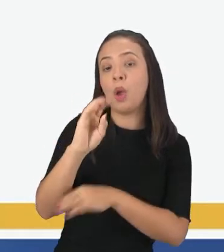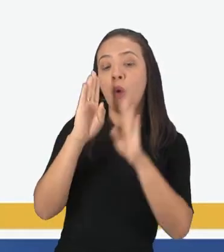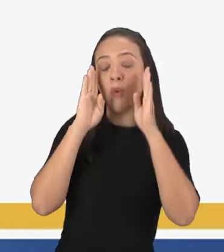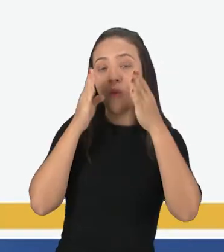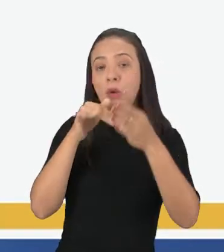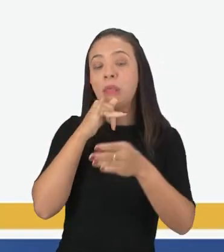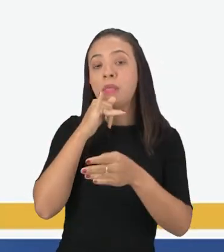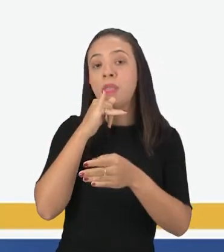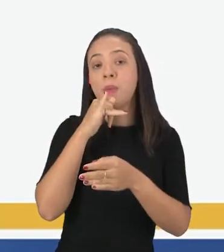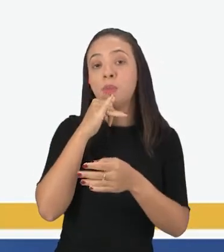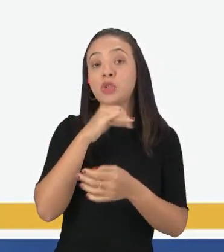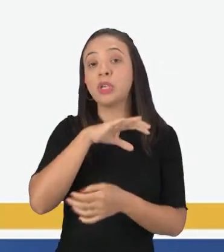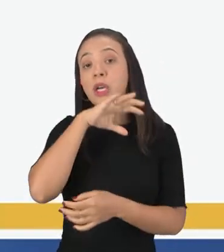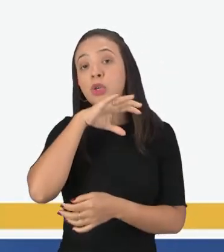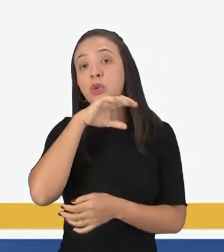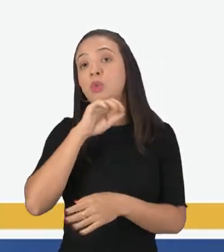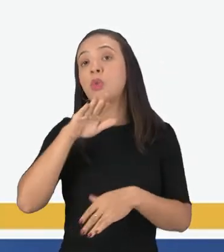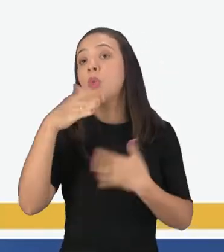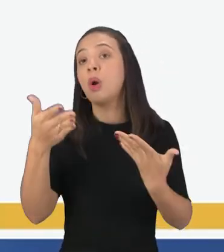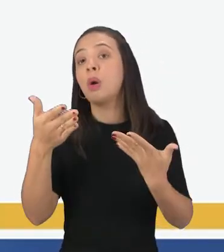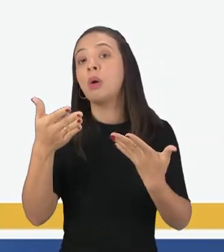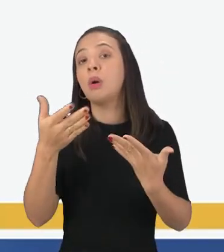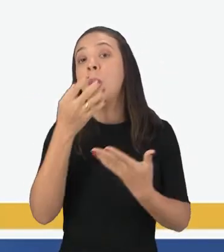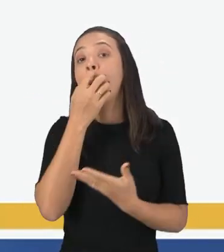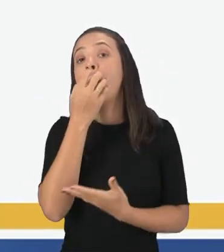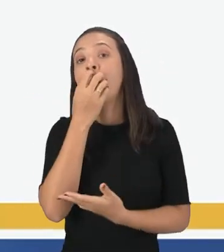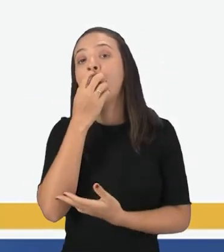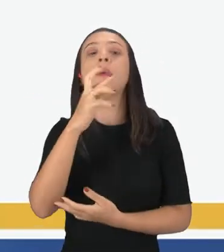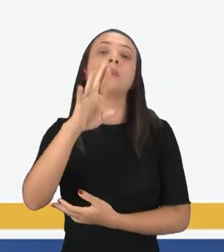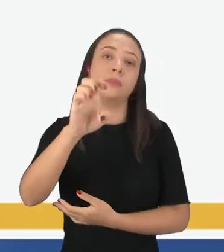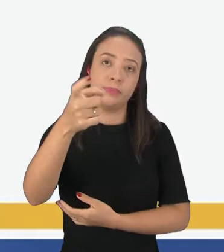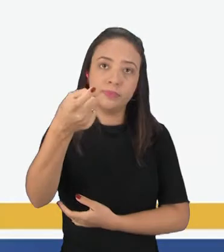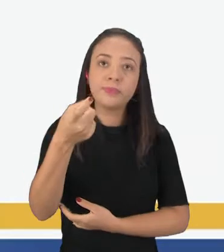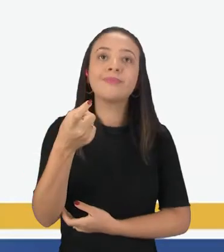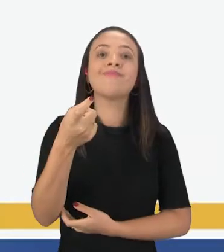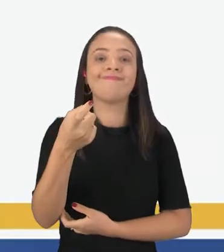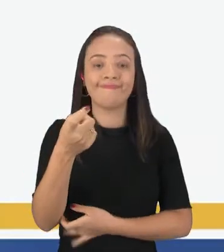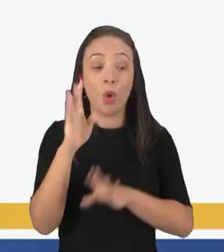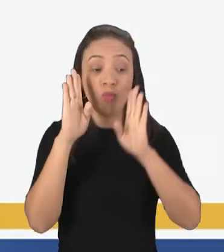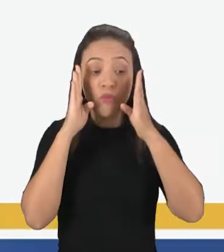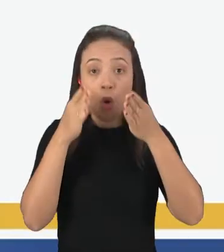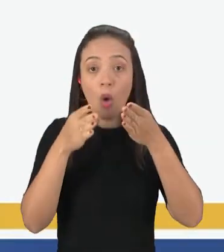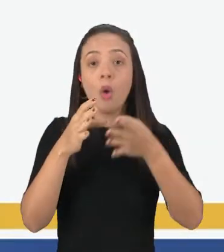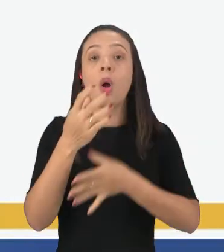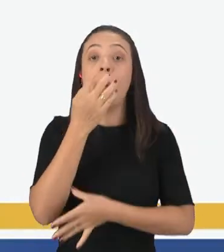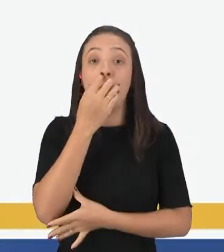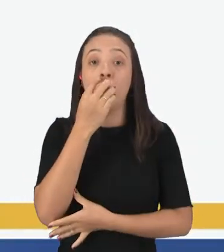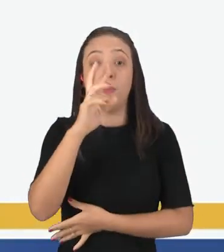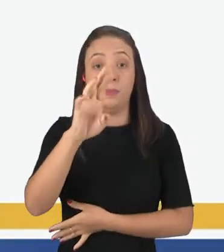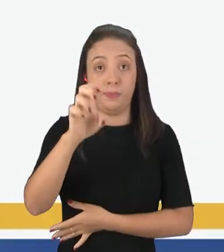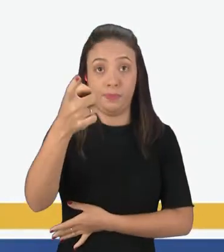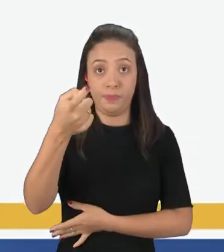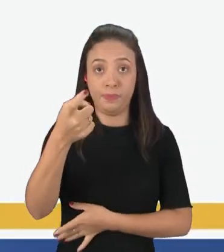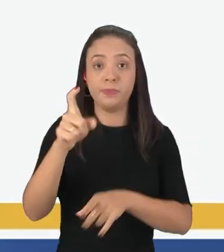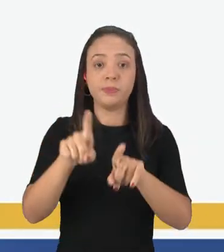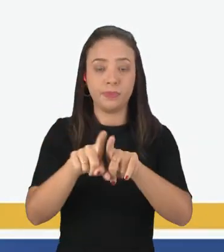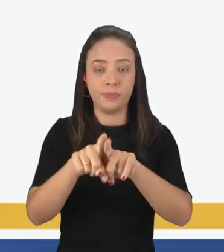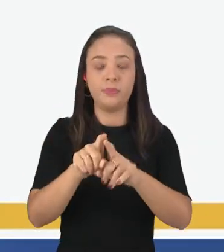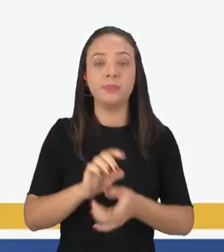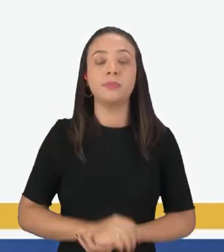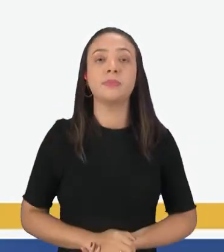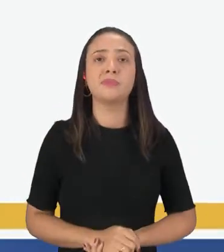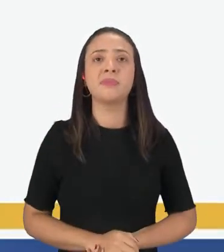por exemplo, cachorro, exemplo aí, rex. Aí, estou me especificando exatamente a quem eu estou me referindo, ao cachorro rex. Ok?